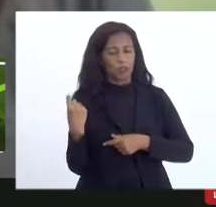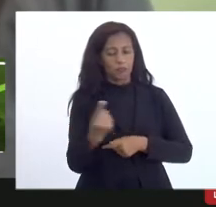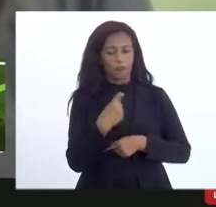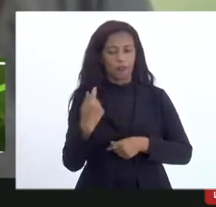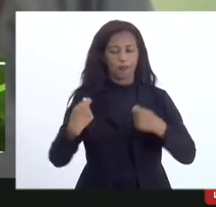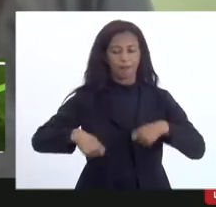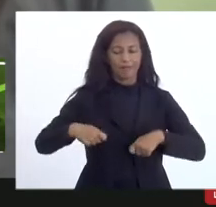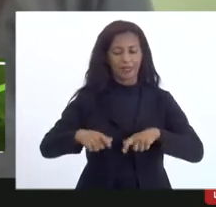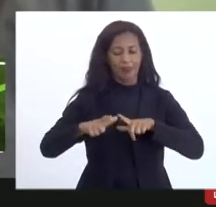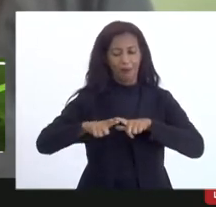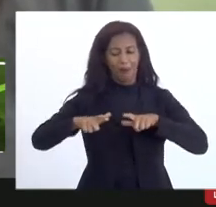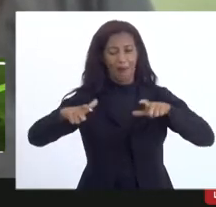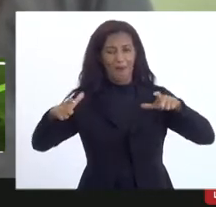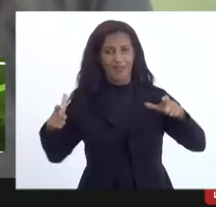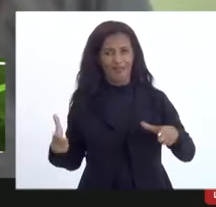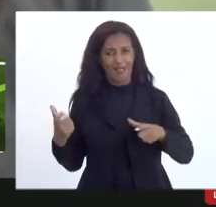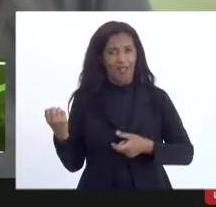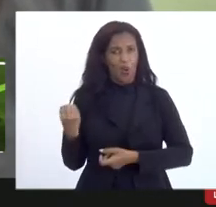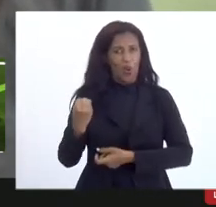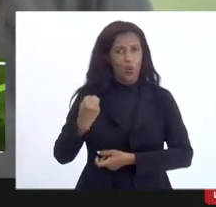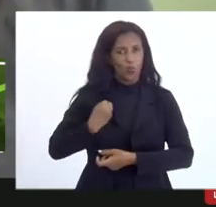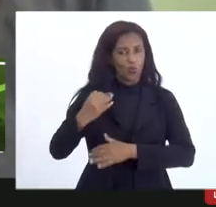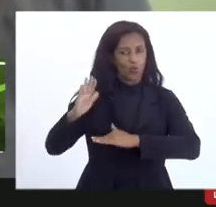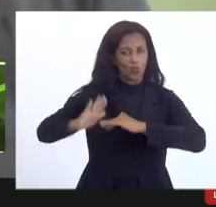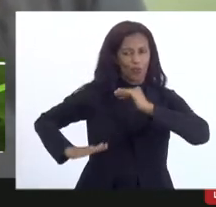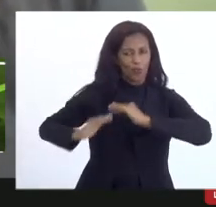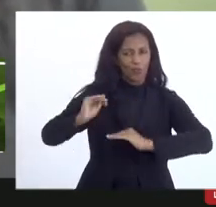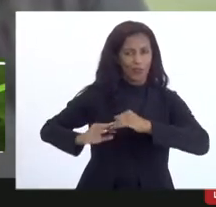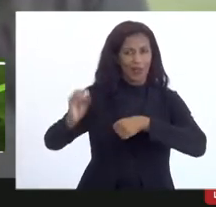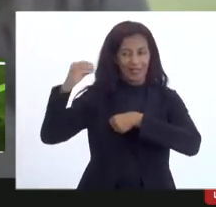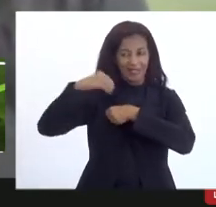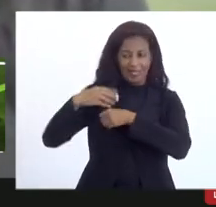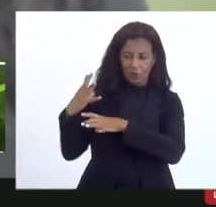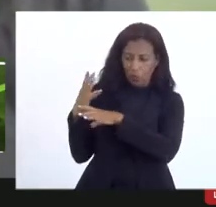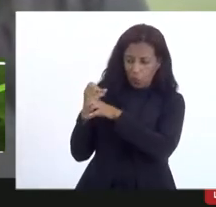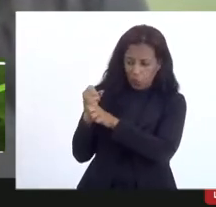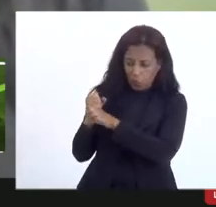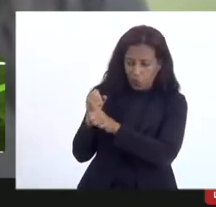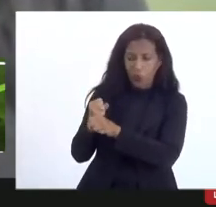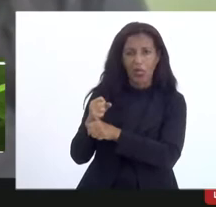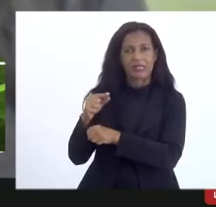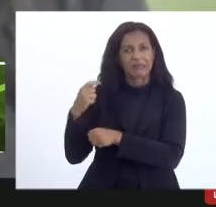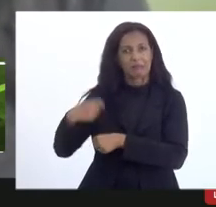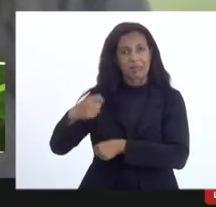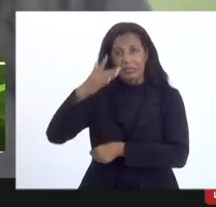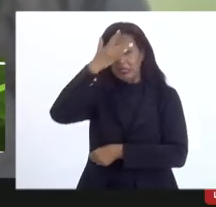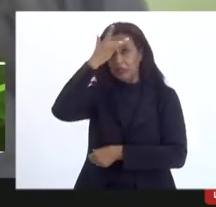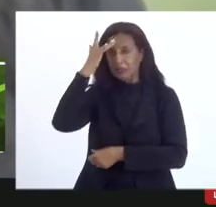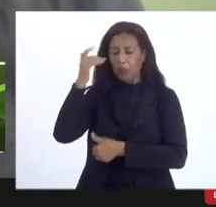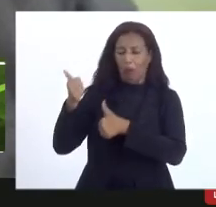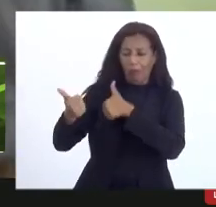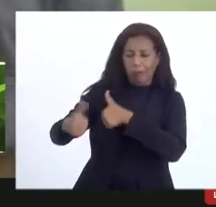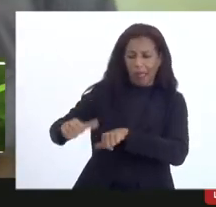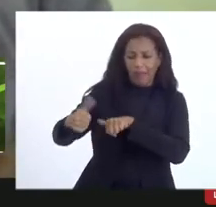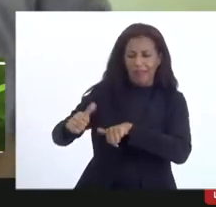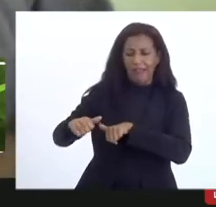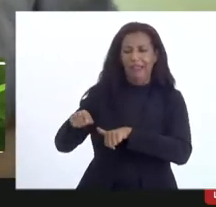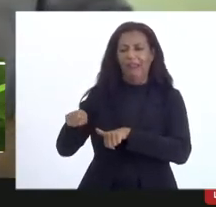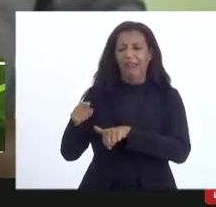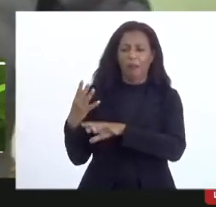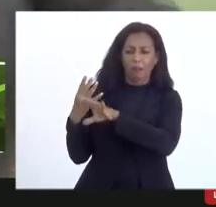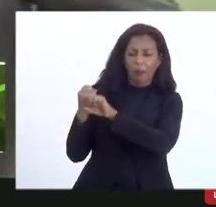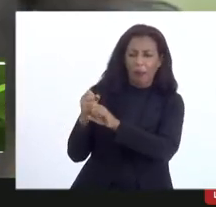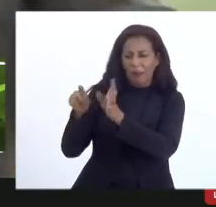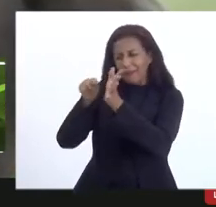efetivo dentro do setor de prestação de contas aumentamos o número de pessoas para analisar essa prestação de contas